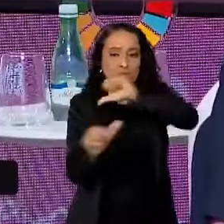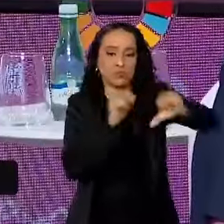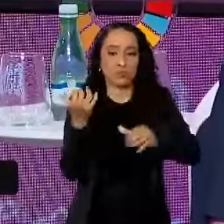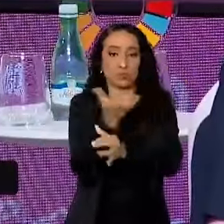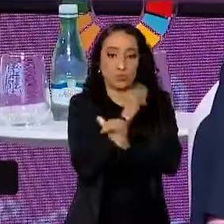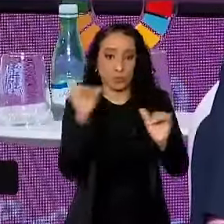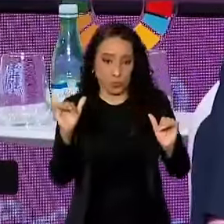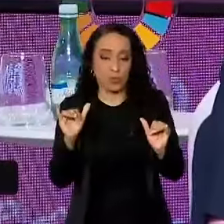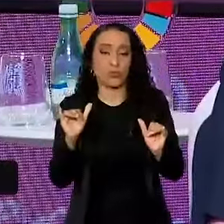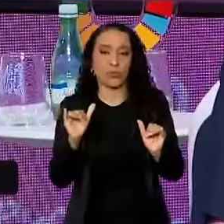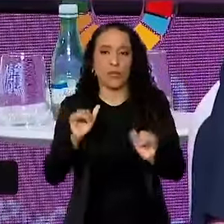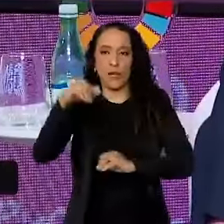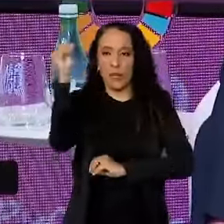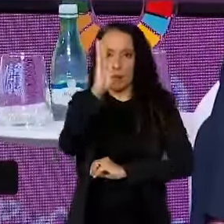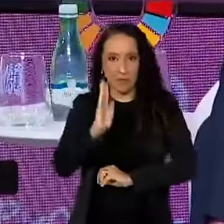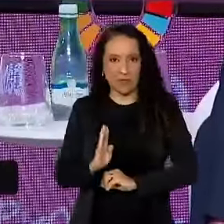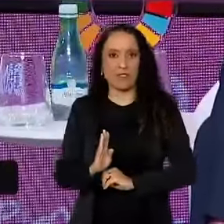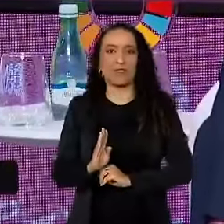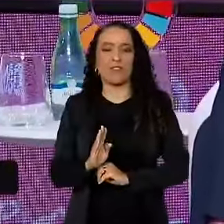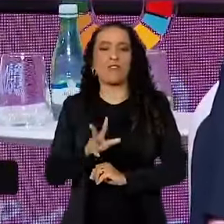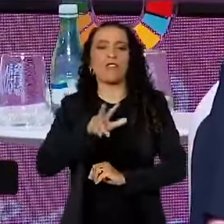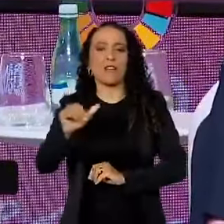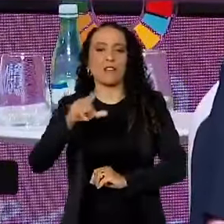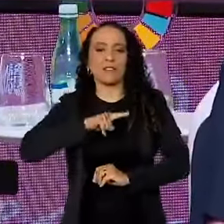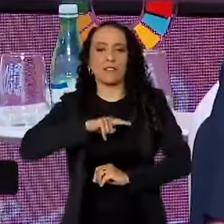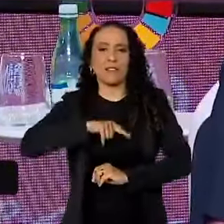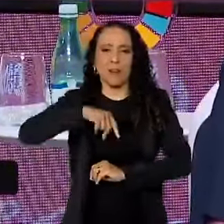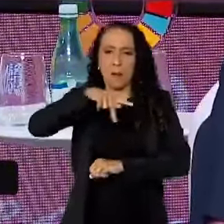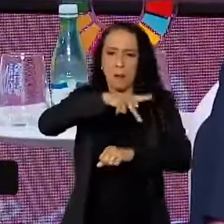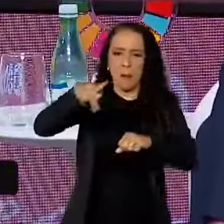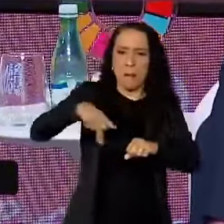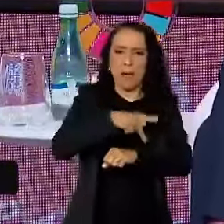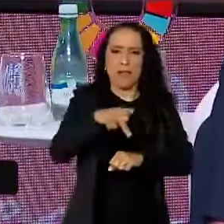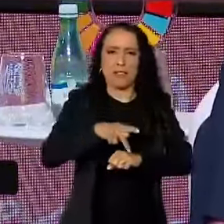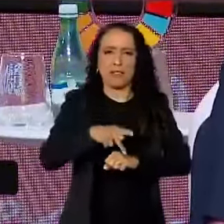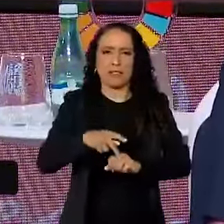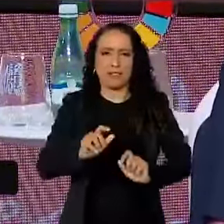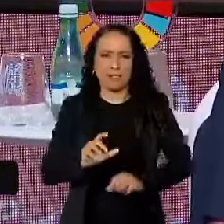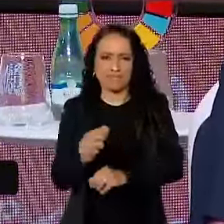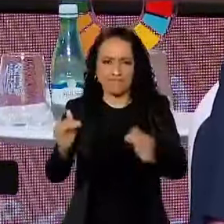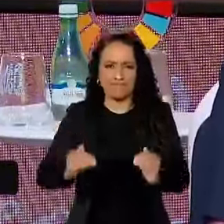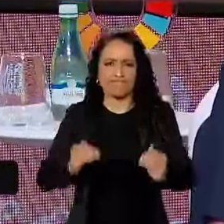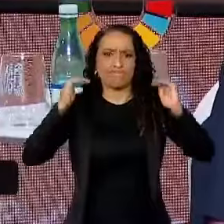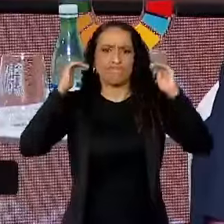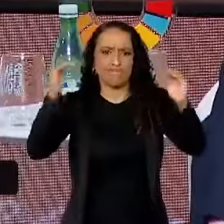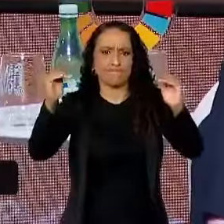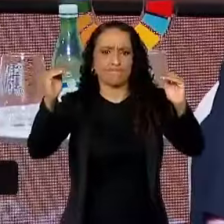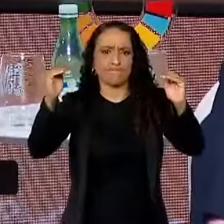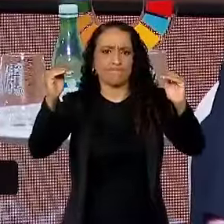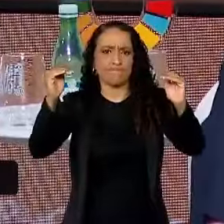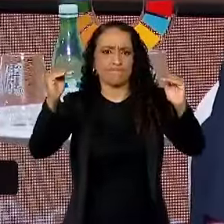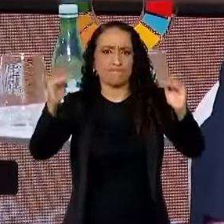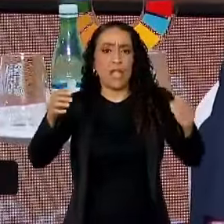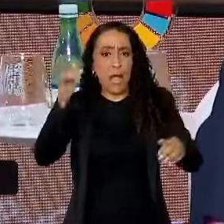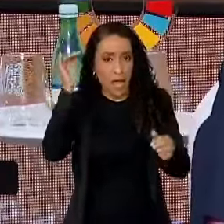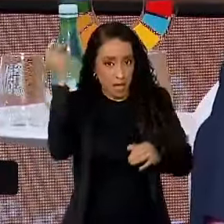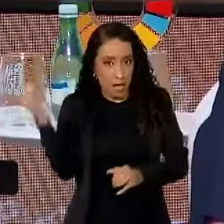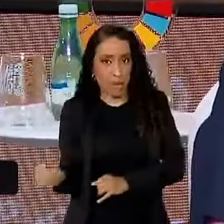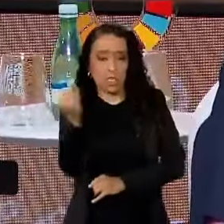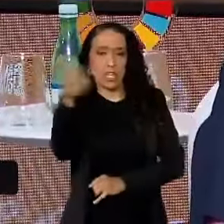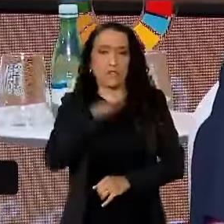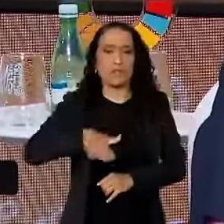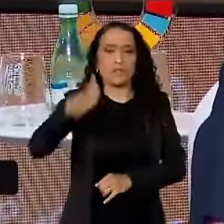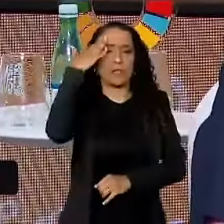energética, o Brasil será um país imbatível. É importante vocês saberem que hoje a